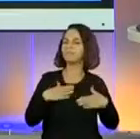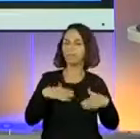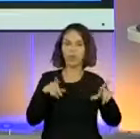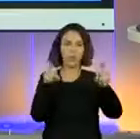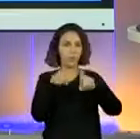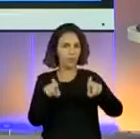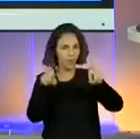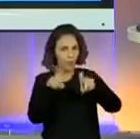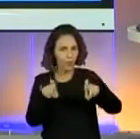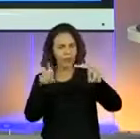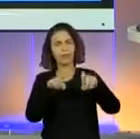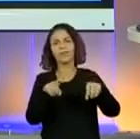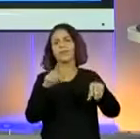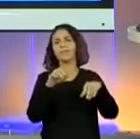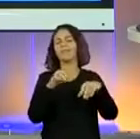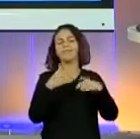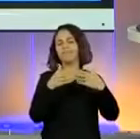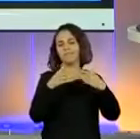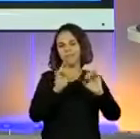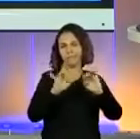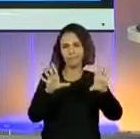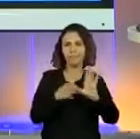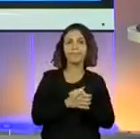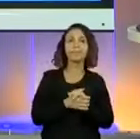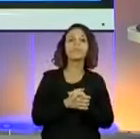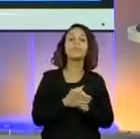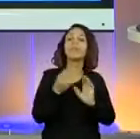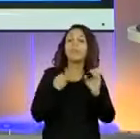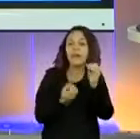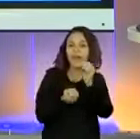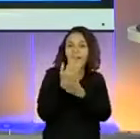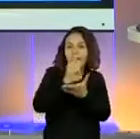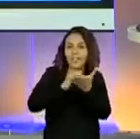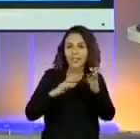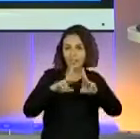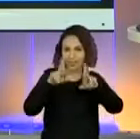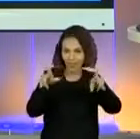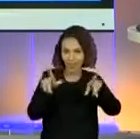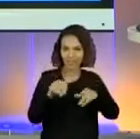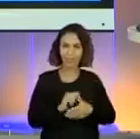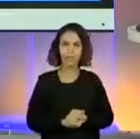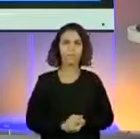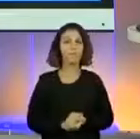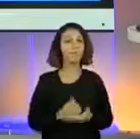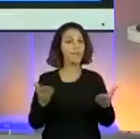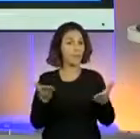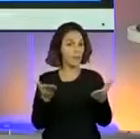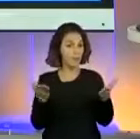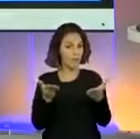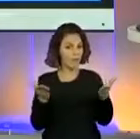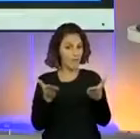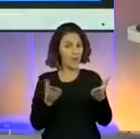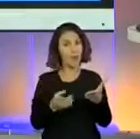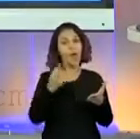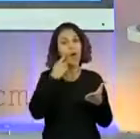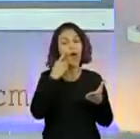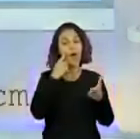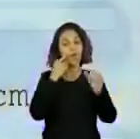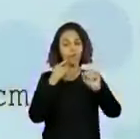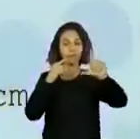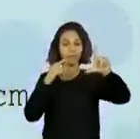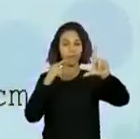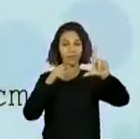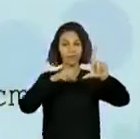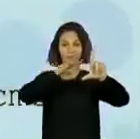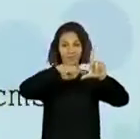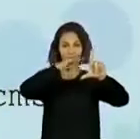computador, enfim. O professor vai criar uma atividade diferente com vocês. O que eu quero? Nesse exato momento, vai entrar na sua tela um QR Code.